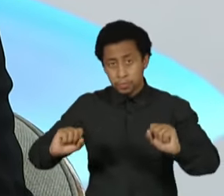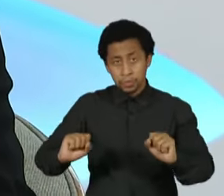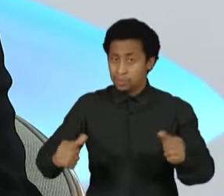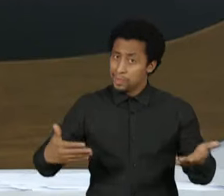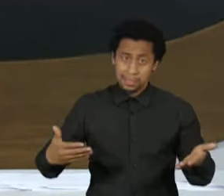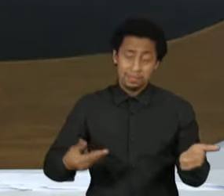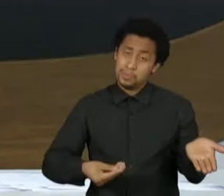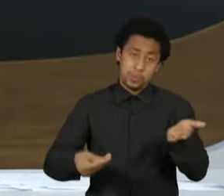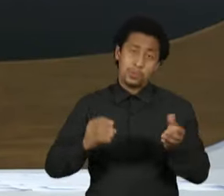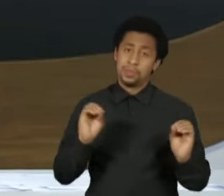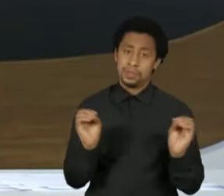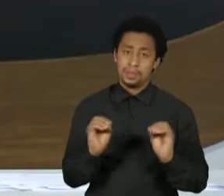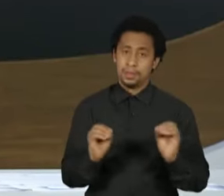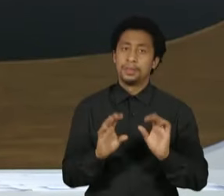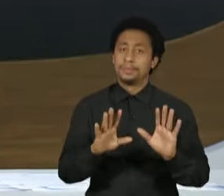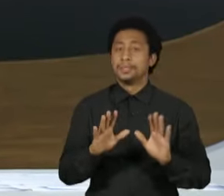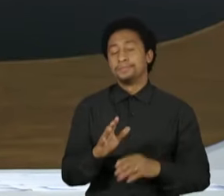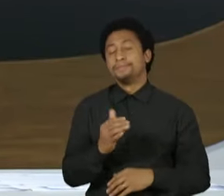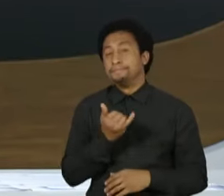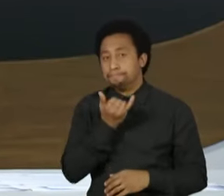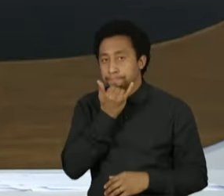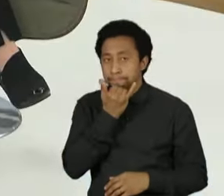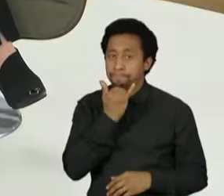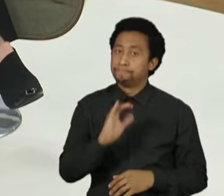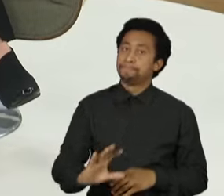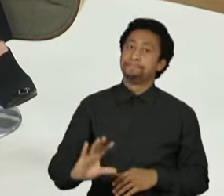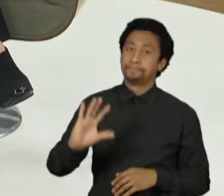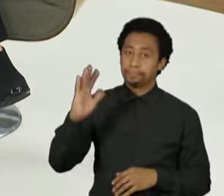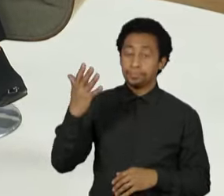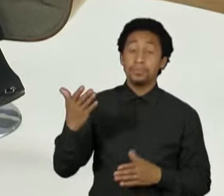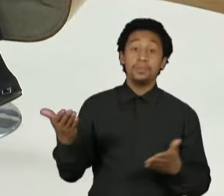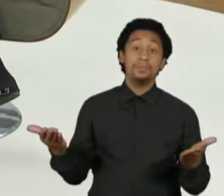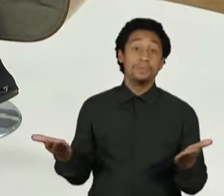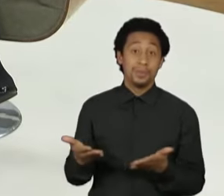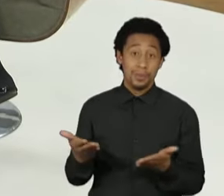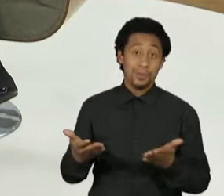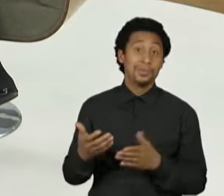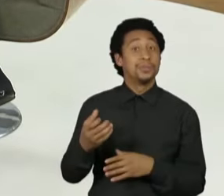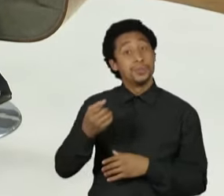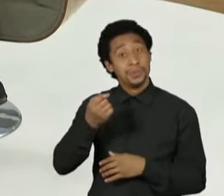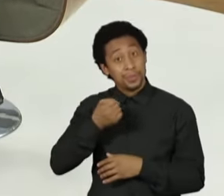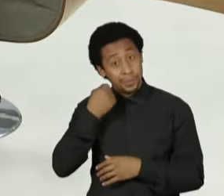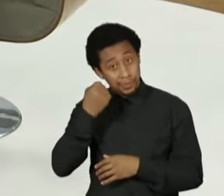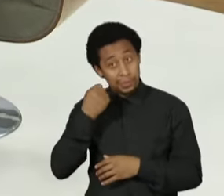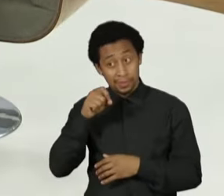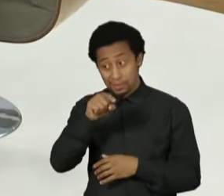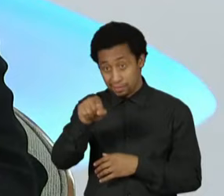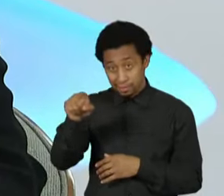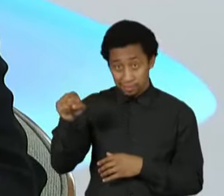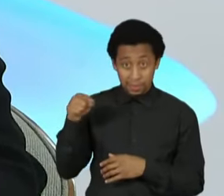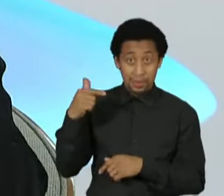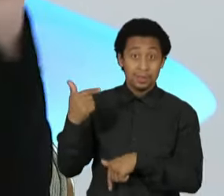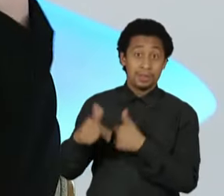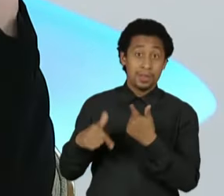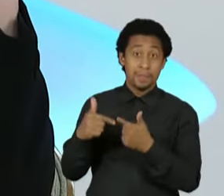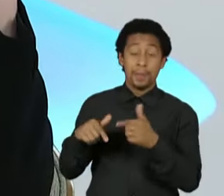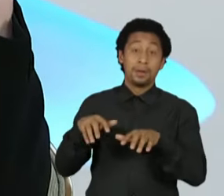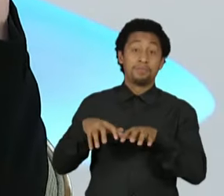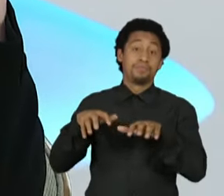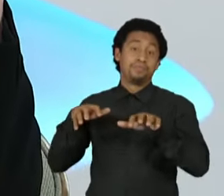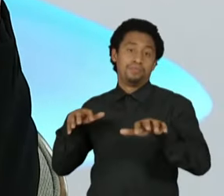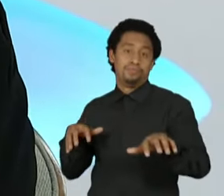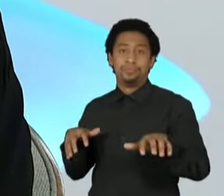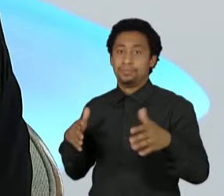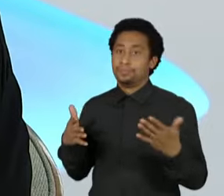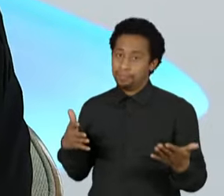esquecer, Vera, triste o episódio de hoje ter um Senado que está trabalhando no modo remoto. Acabamos de